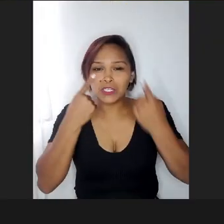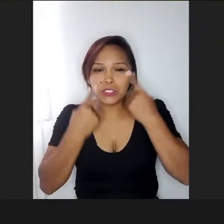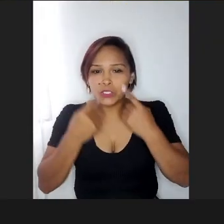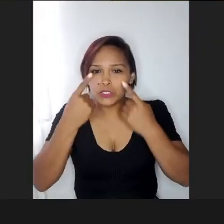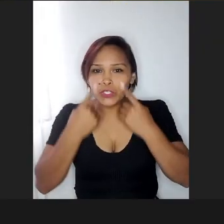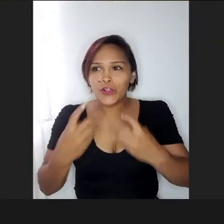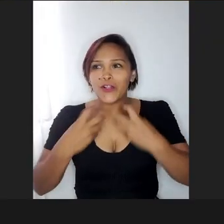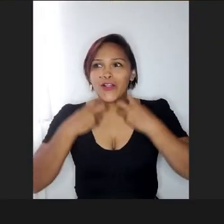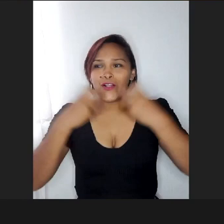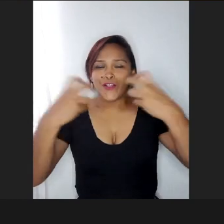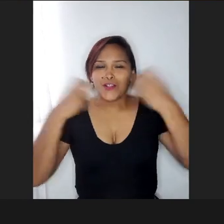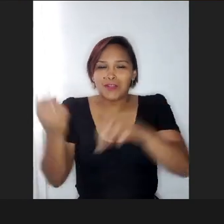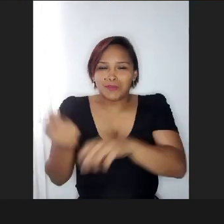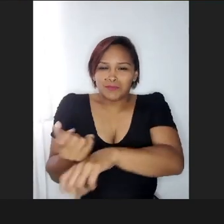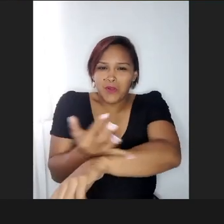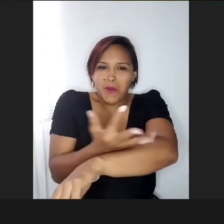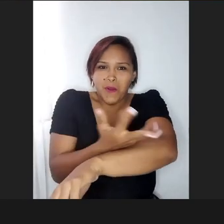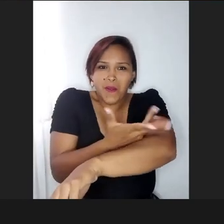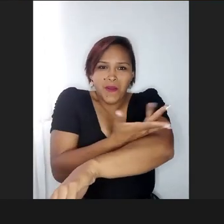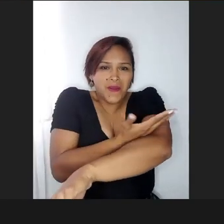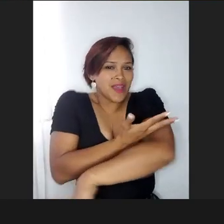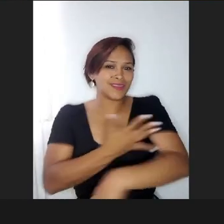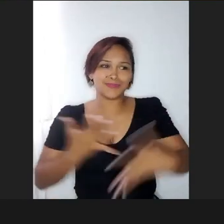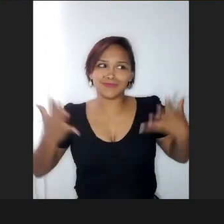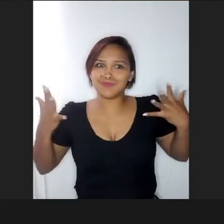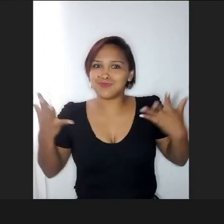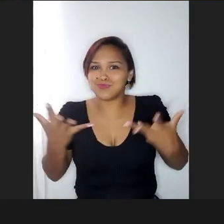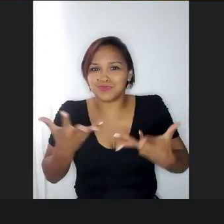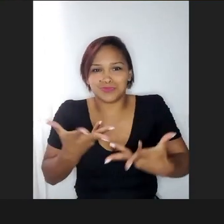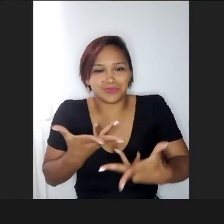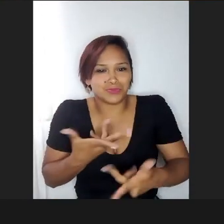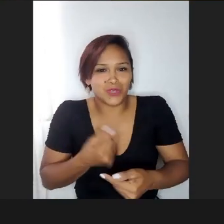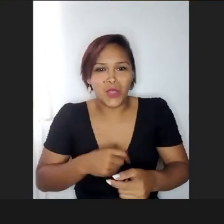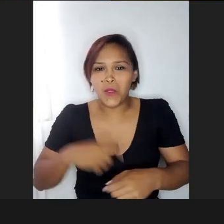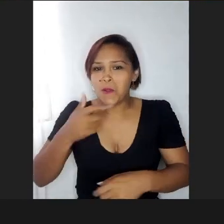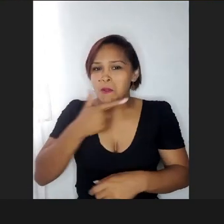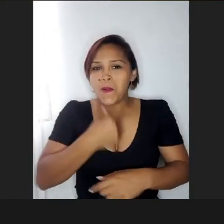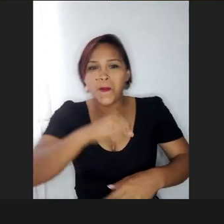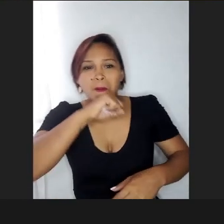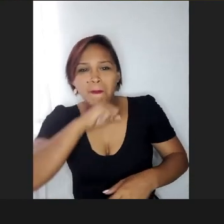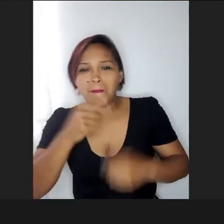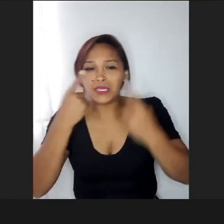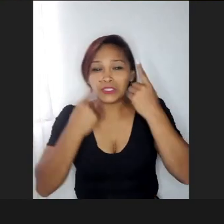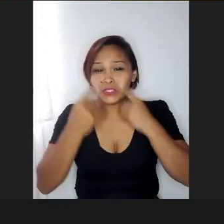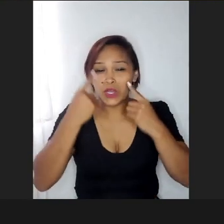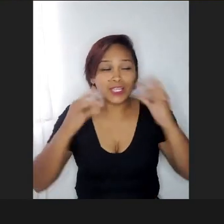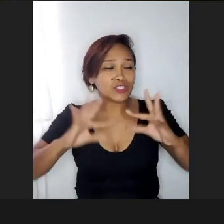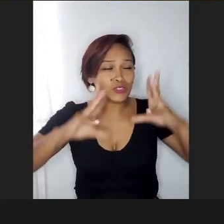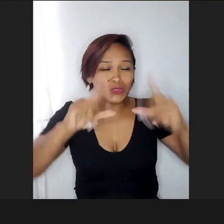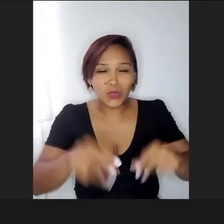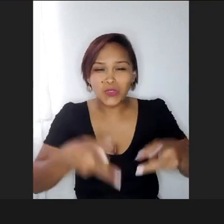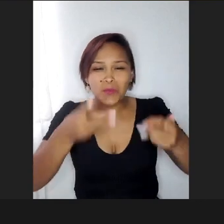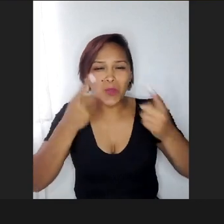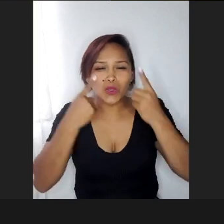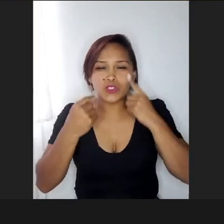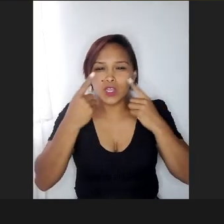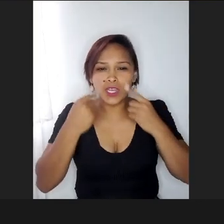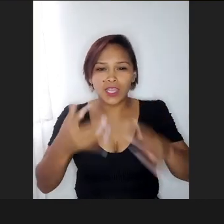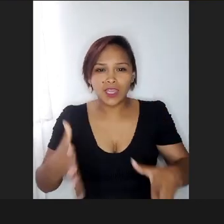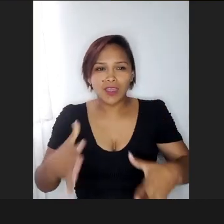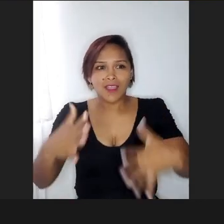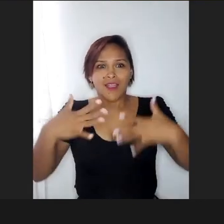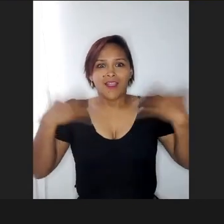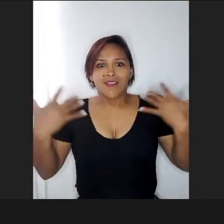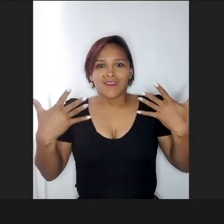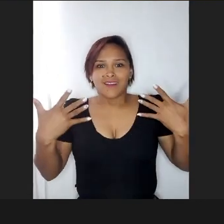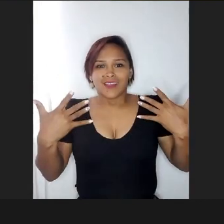tanto, parecia uma maluca chorando, o pai correu, o pai chorando, todo mundo chorando, ele ficou em estado de choque,